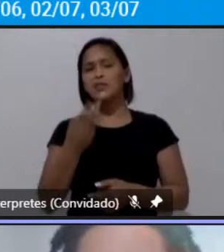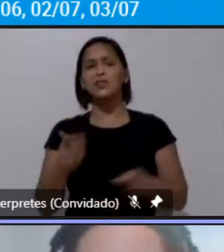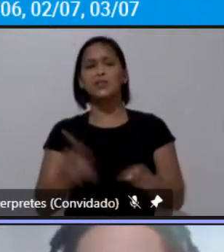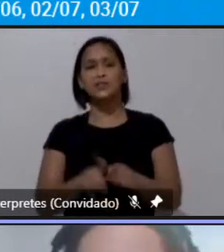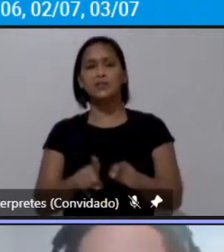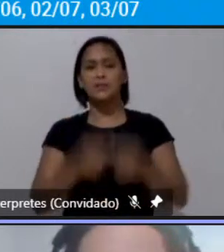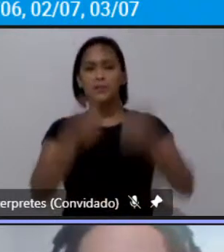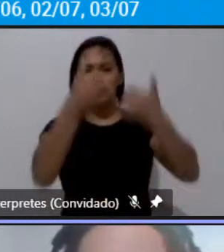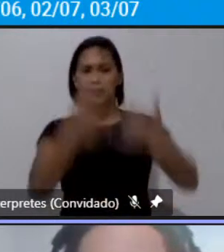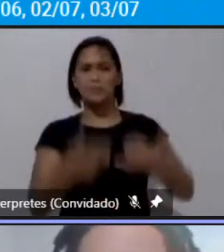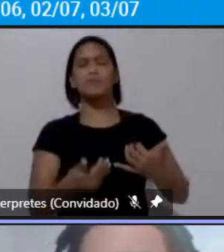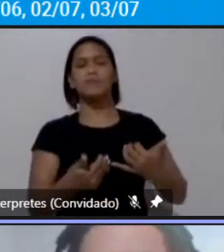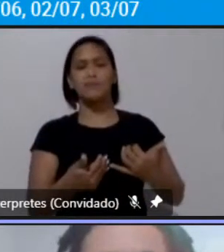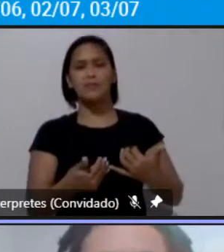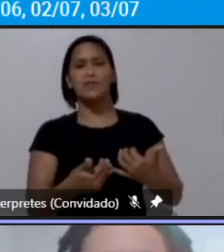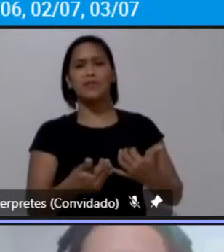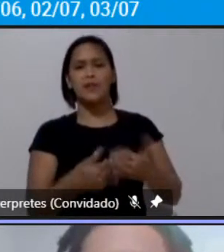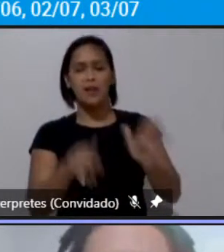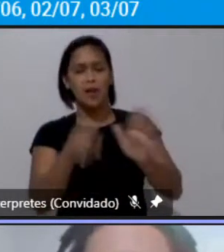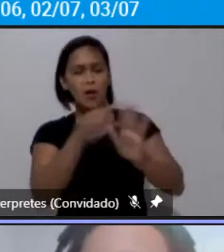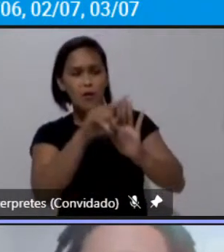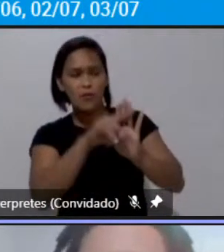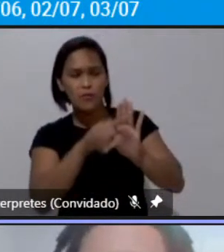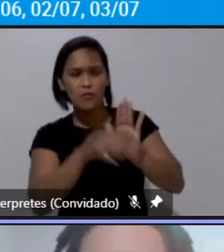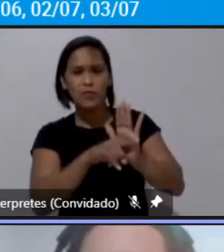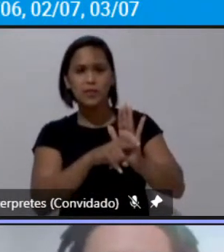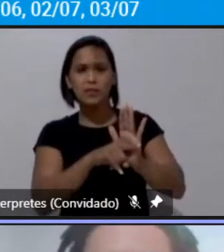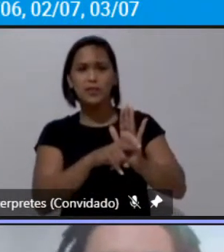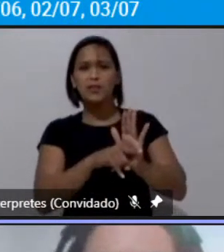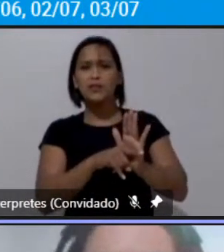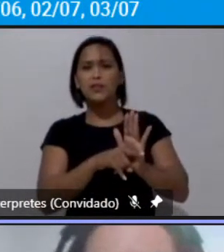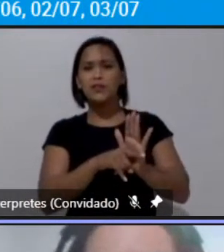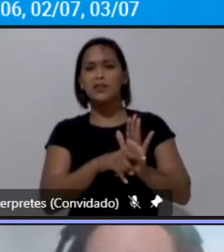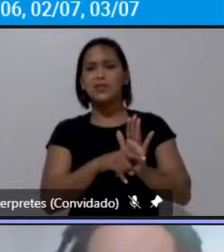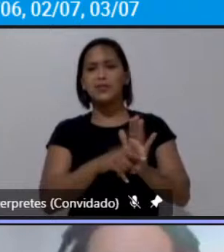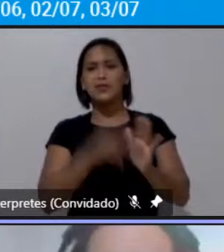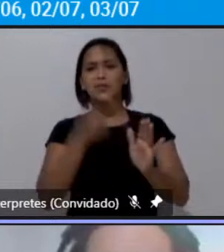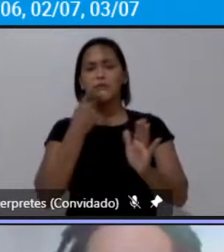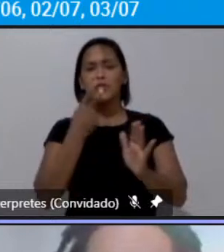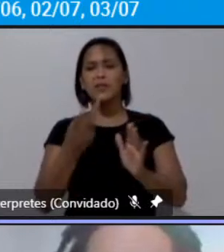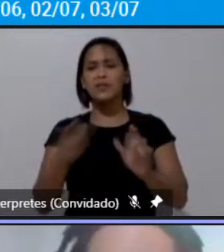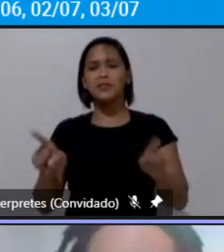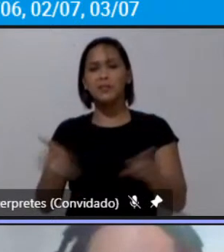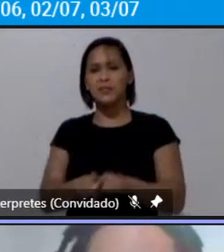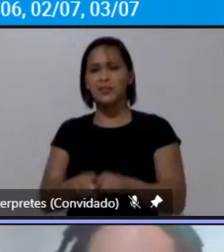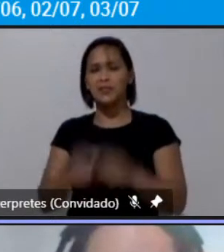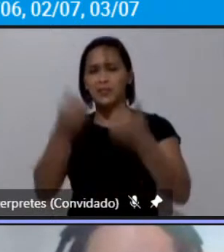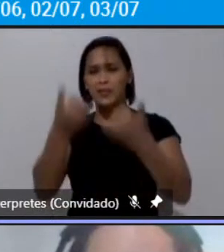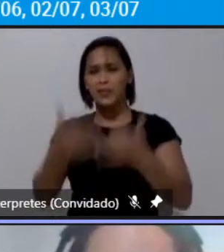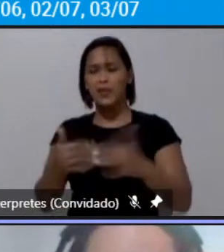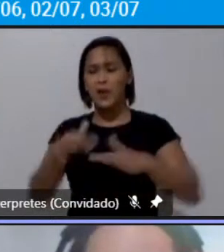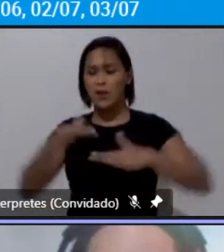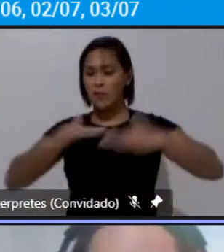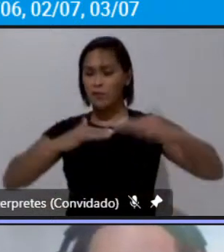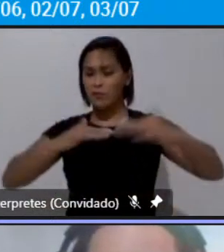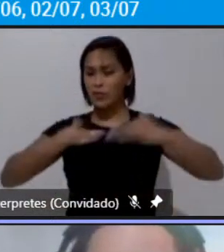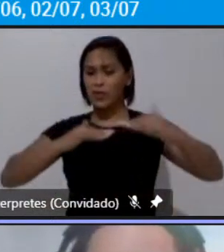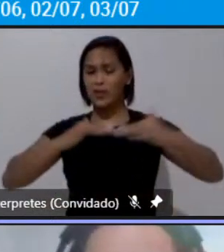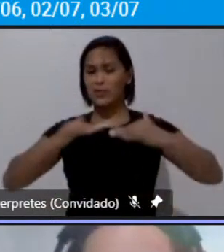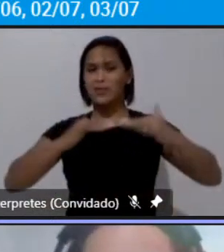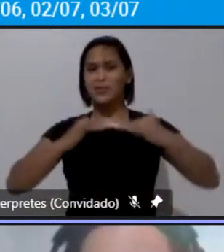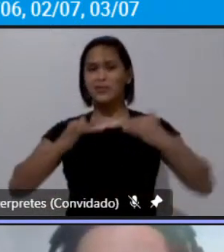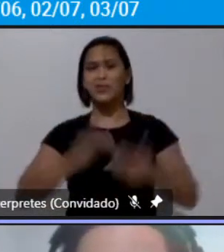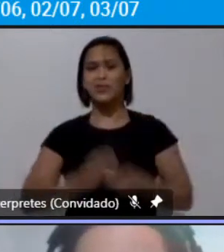mobilidade urbana municipais fossem integrados aos planos de desenvolvimento urbano integrado